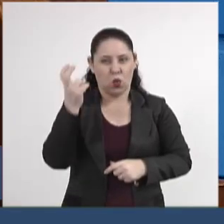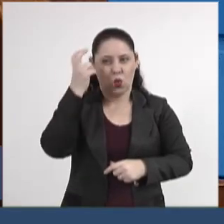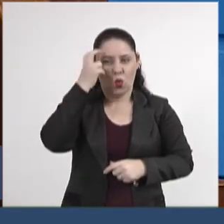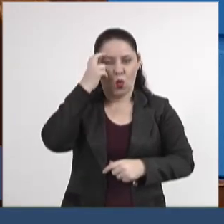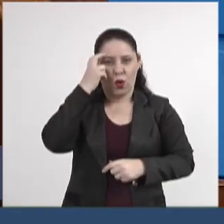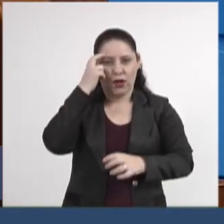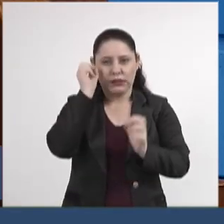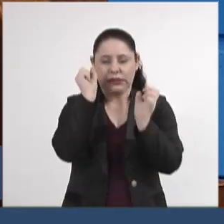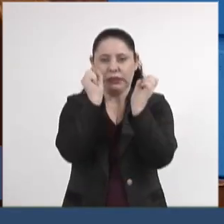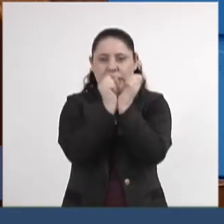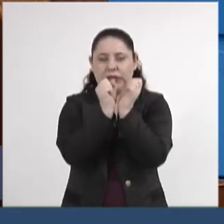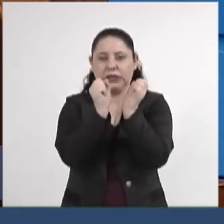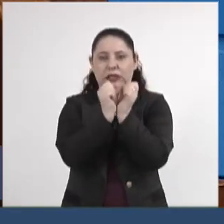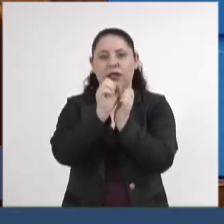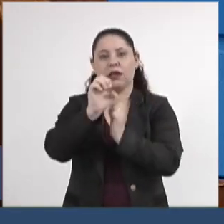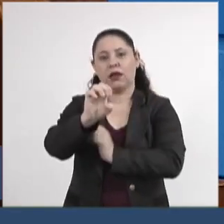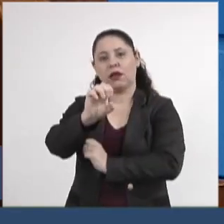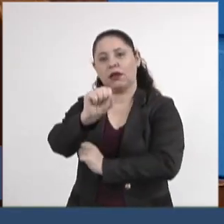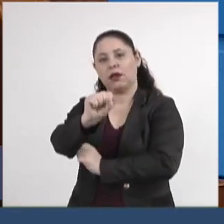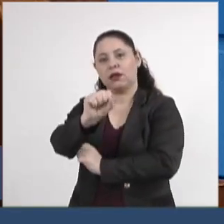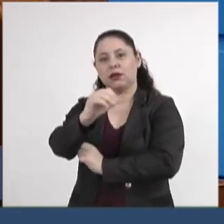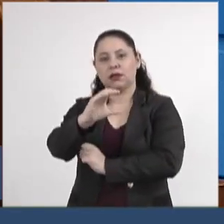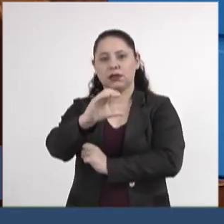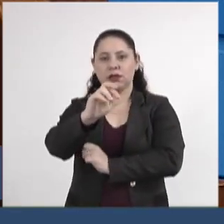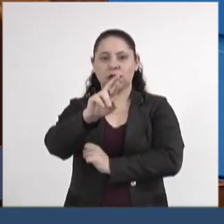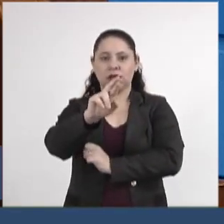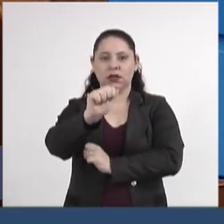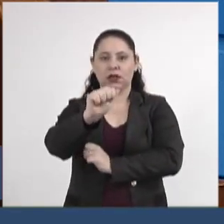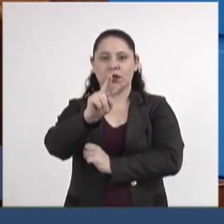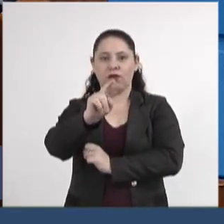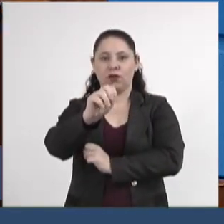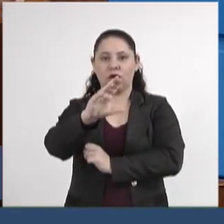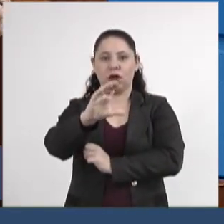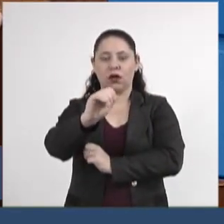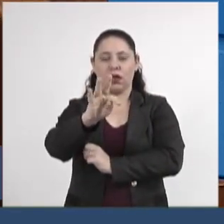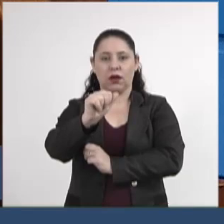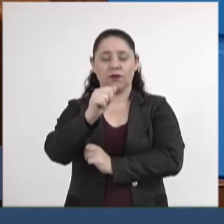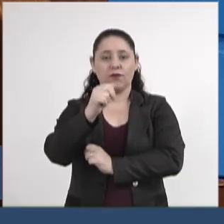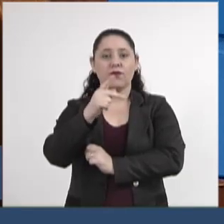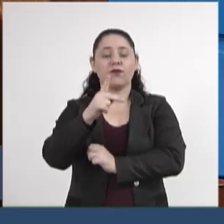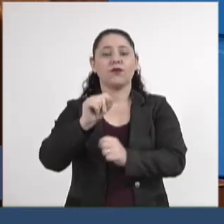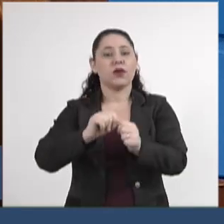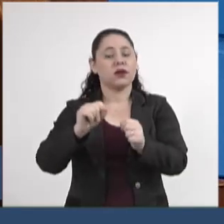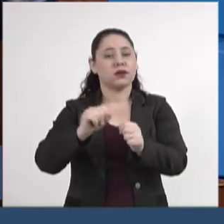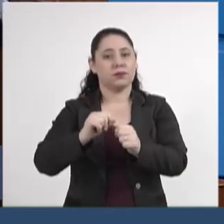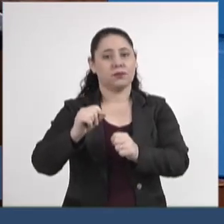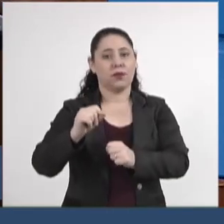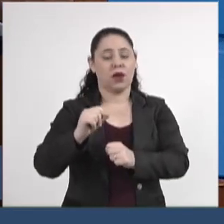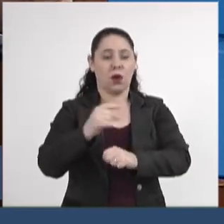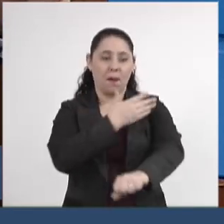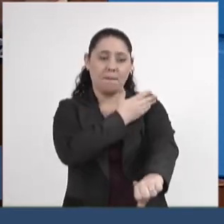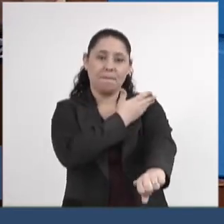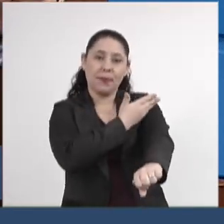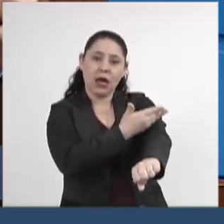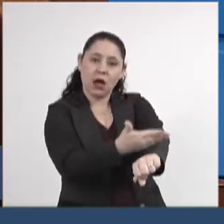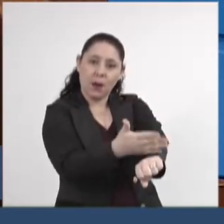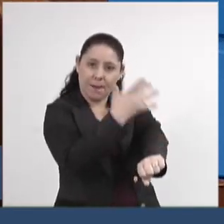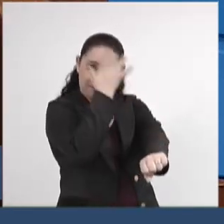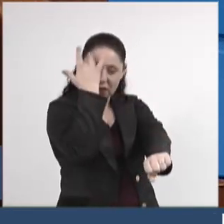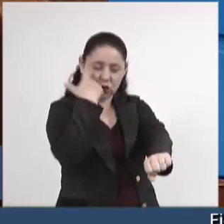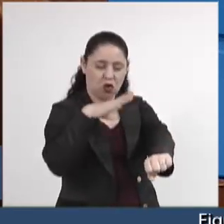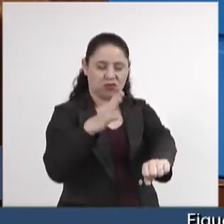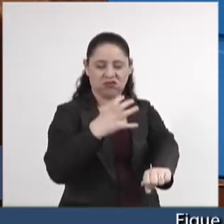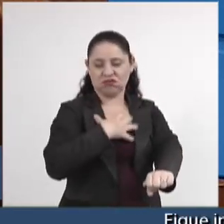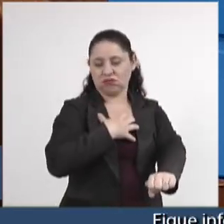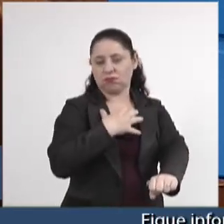escravocrata que faz das elites, da elite branca, se